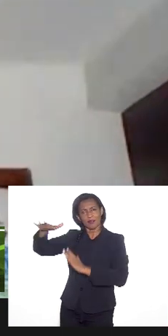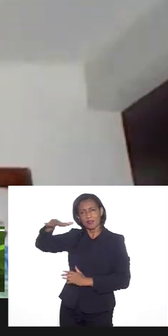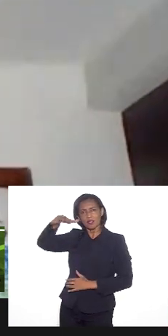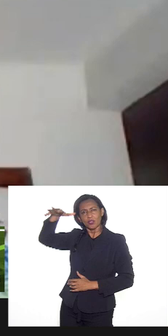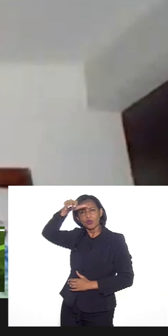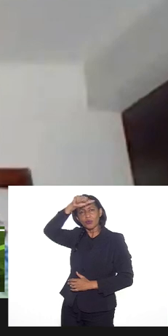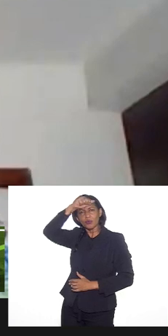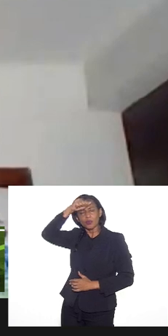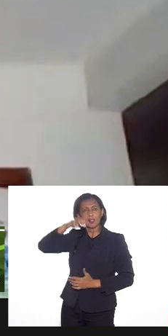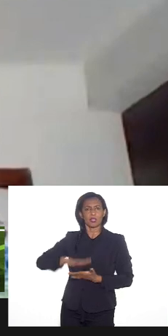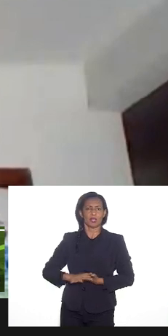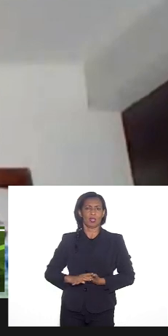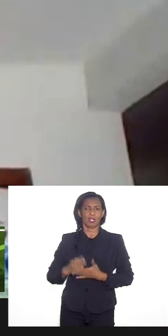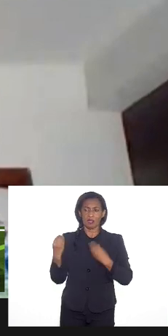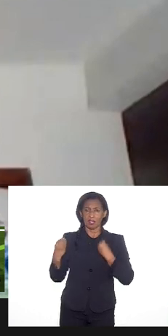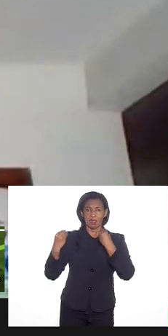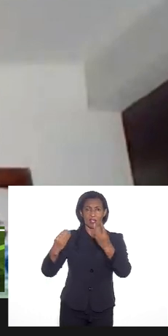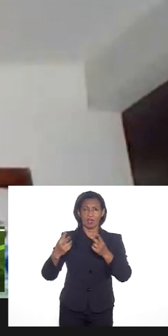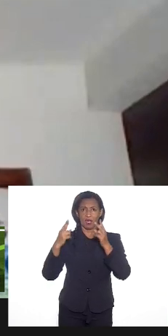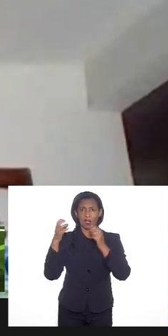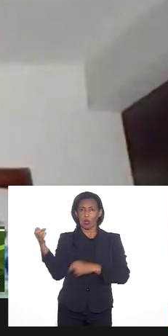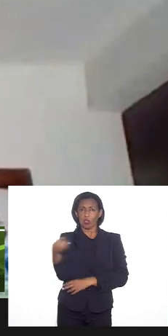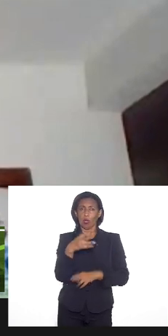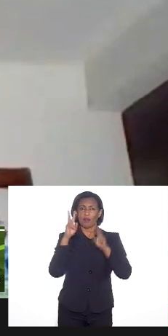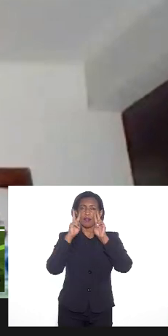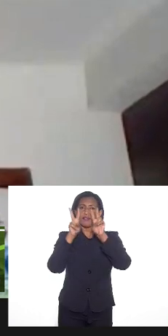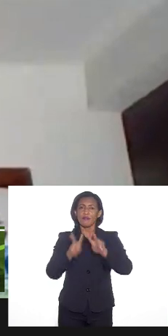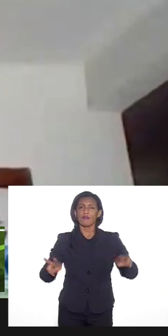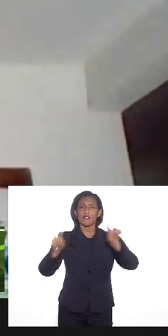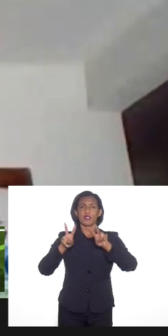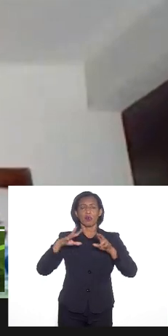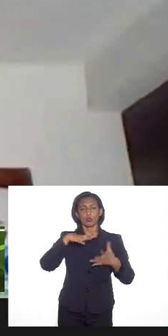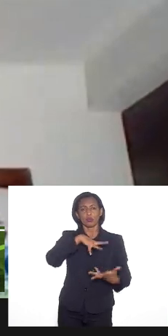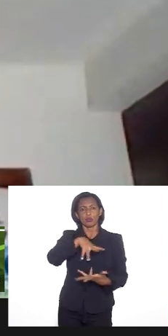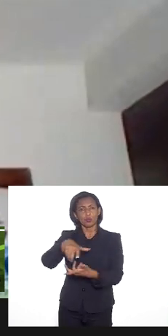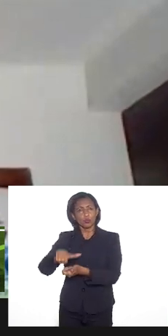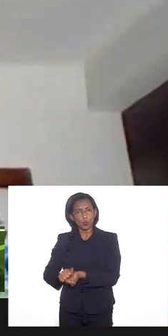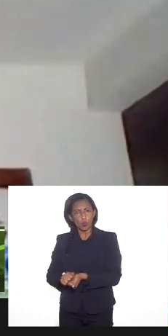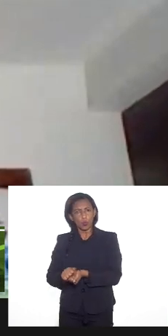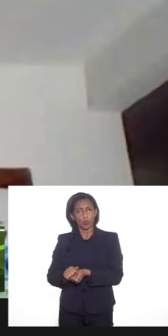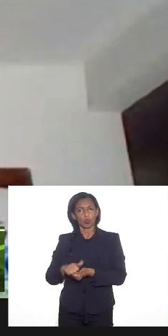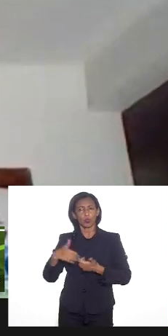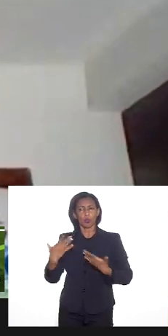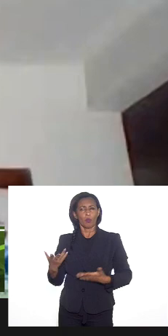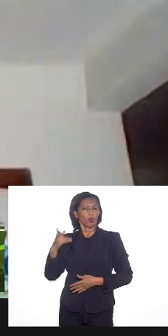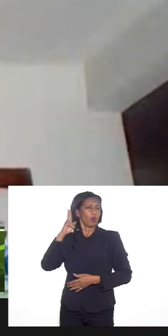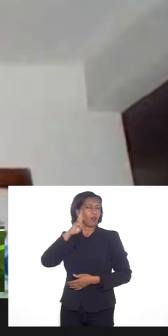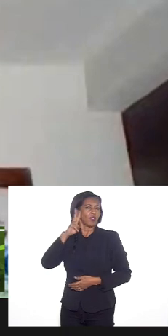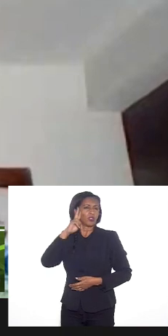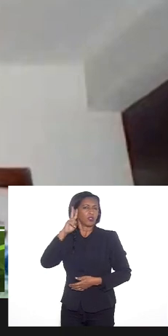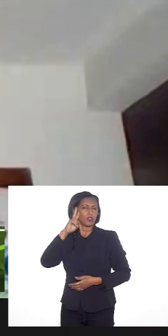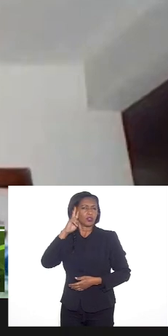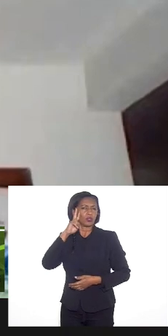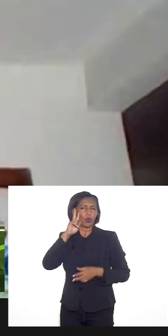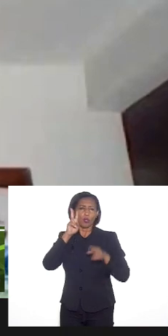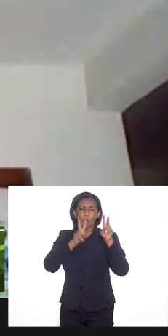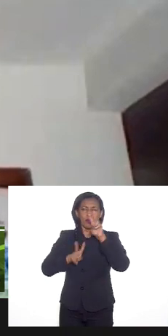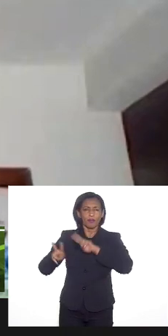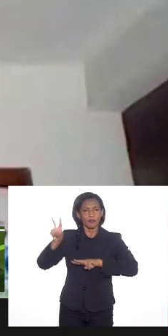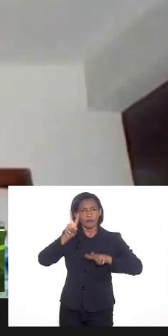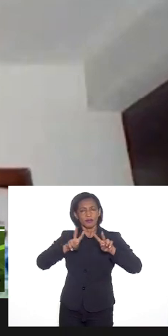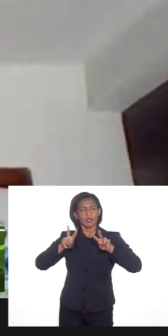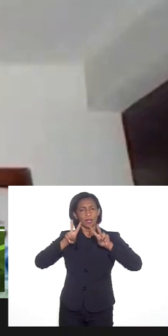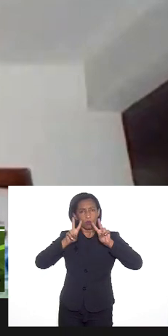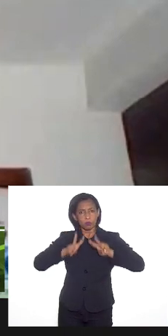que trazem uma nova visão de mundo, uma nova cosmologia que não perpasse por uma cosmologia e uma visão de mundo